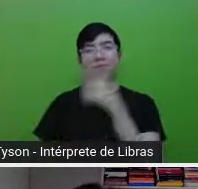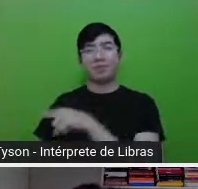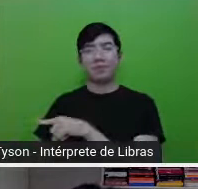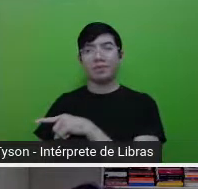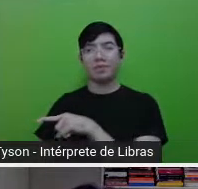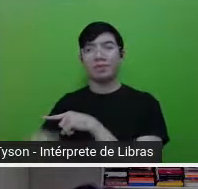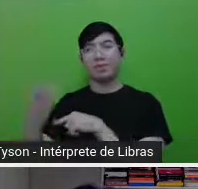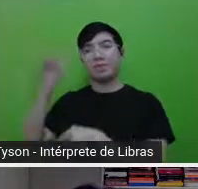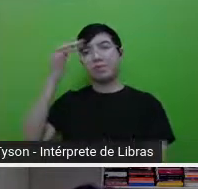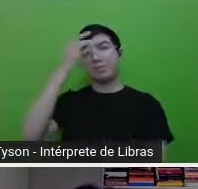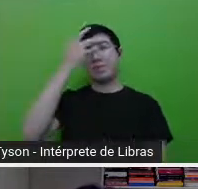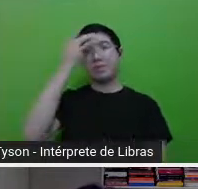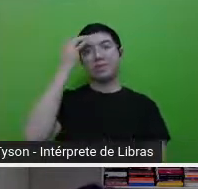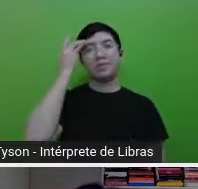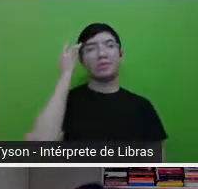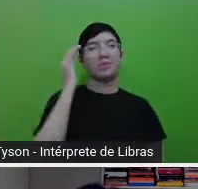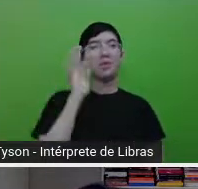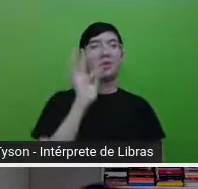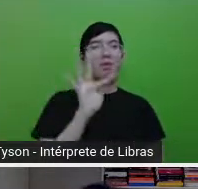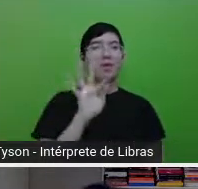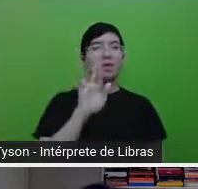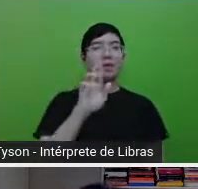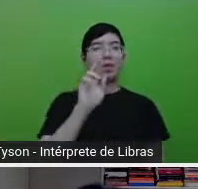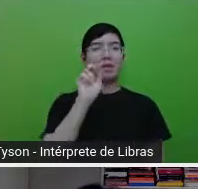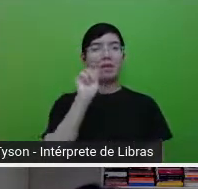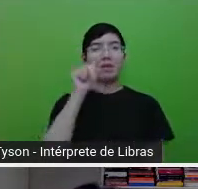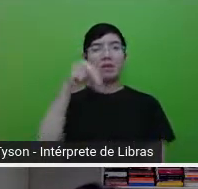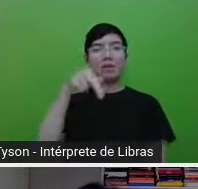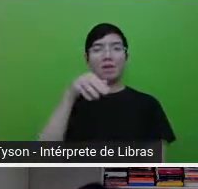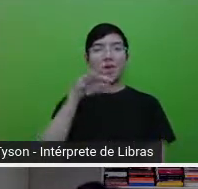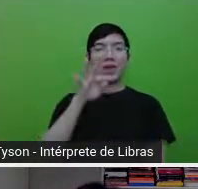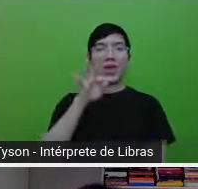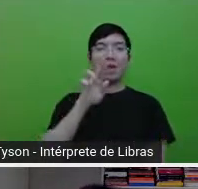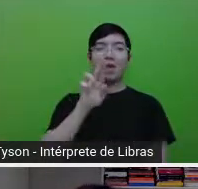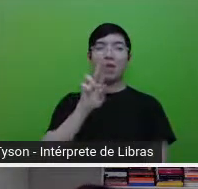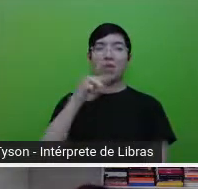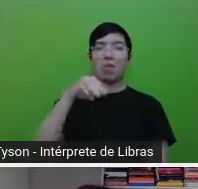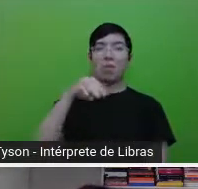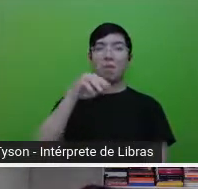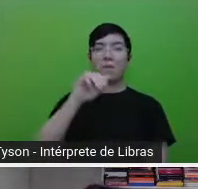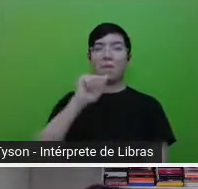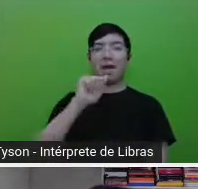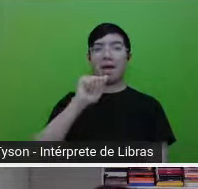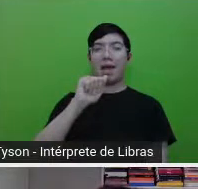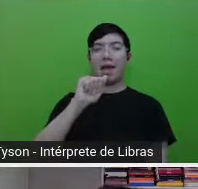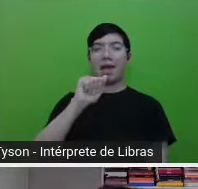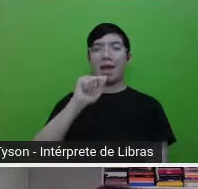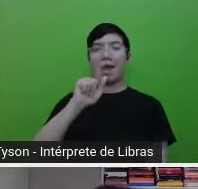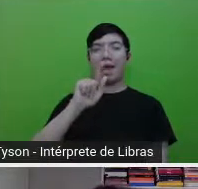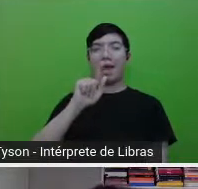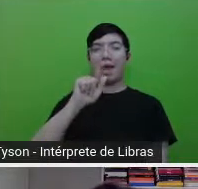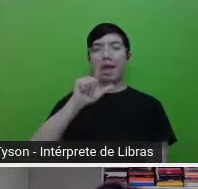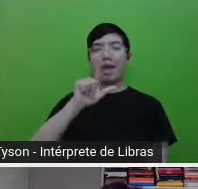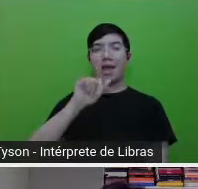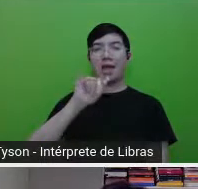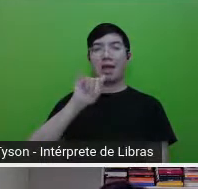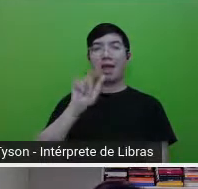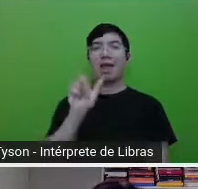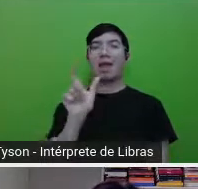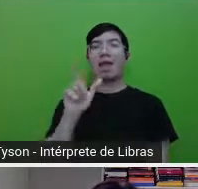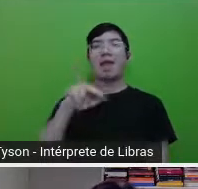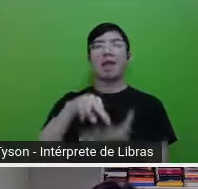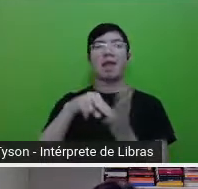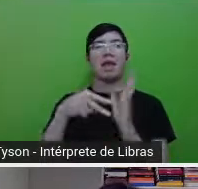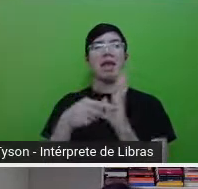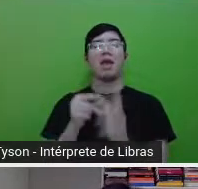significa Frantumalha, hein? Também é como se fosse, se eu não me engano, é como se fosse uma uma algazarra,